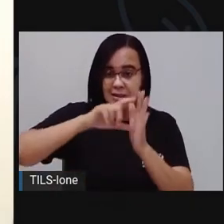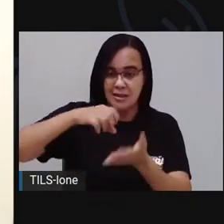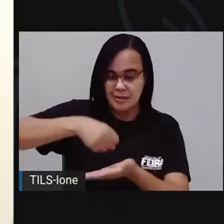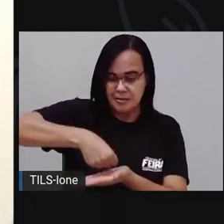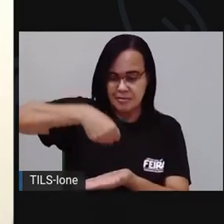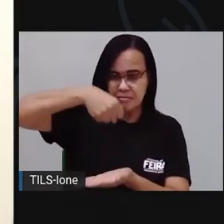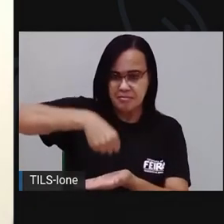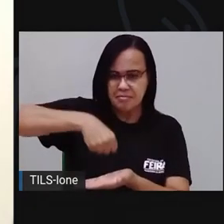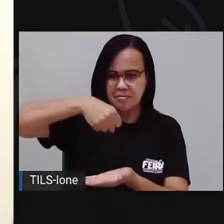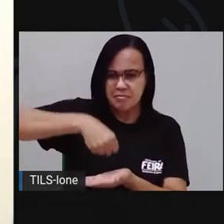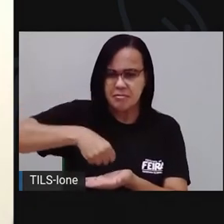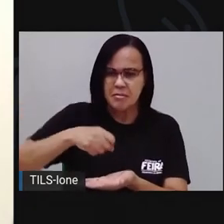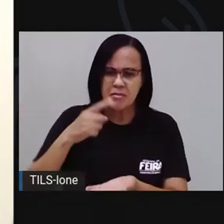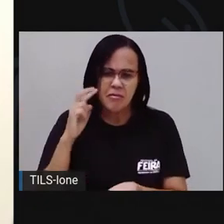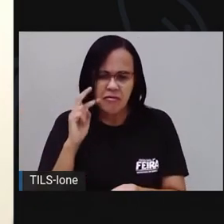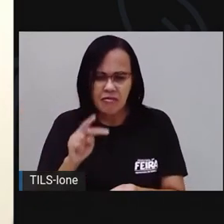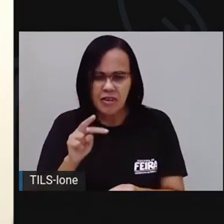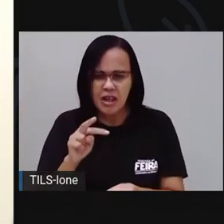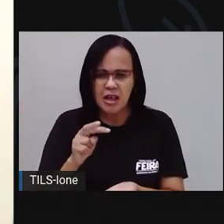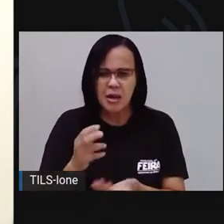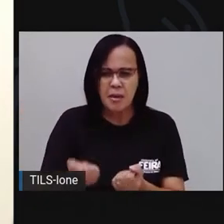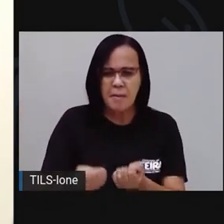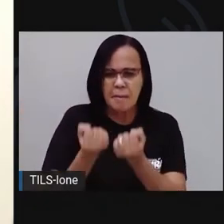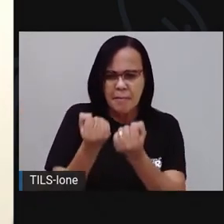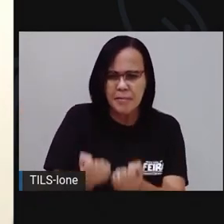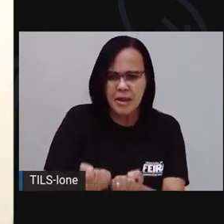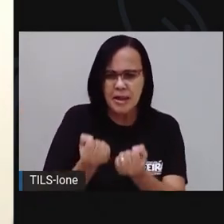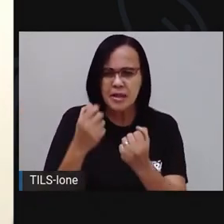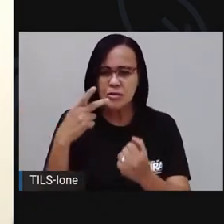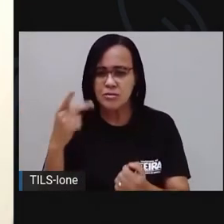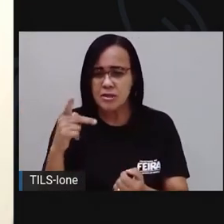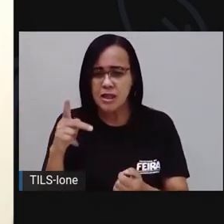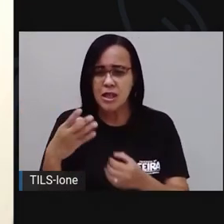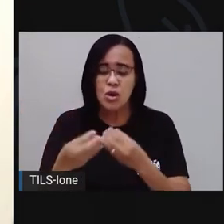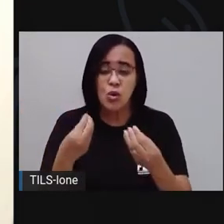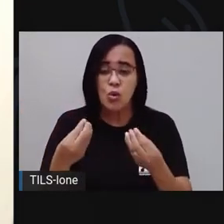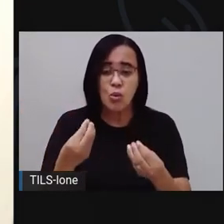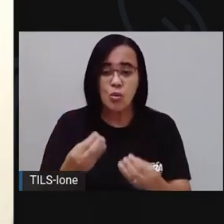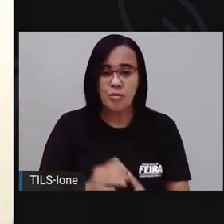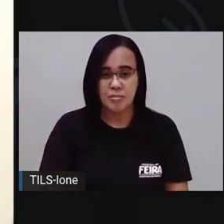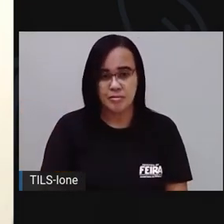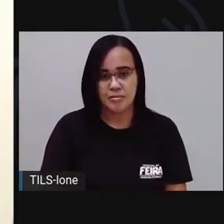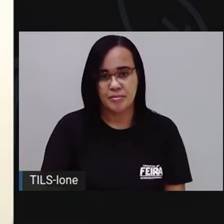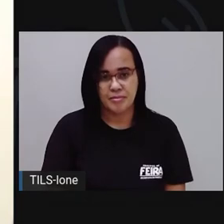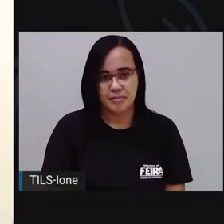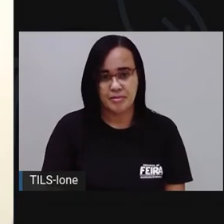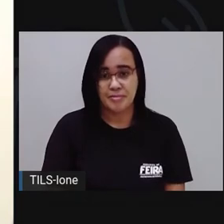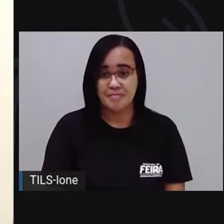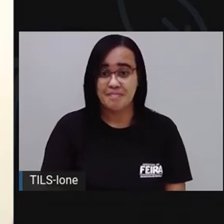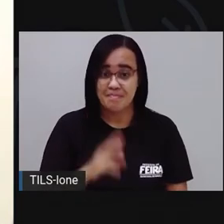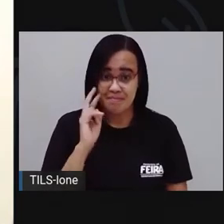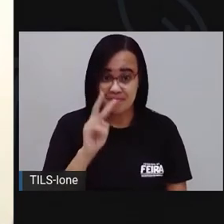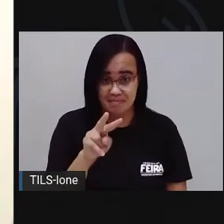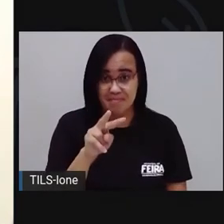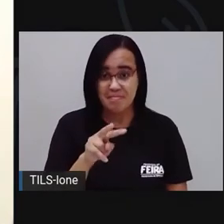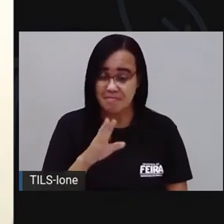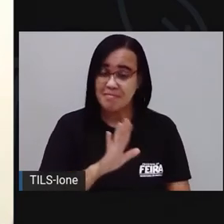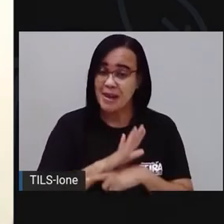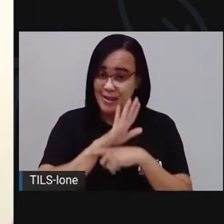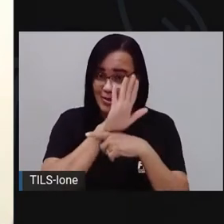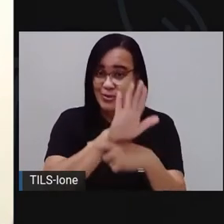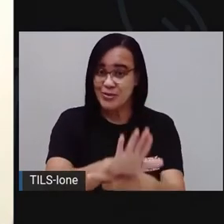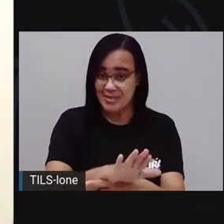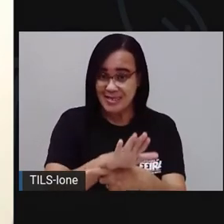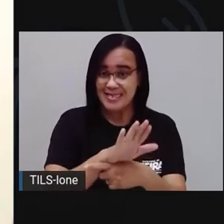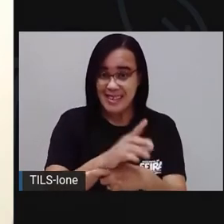A Pró trouxe uma balança. Produção, a balança, pronto. Então, aqui está a balança. Olha só, gente.